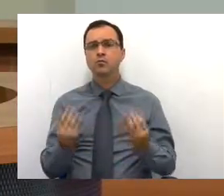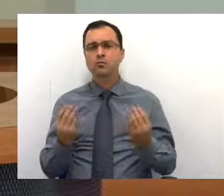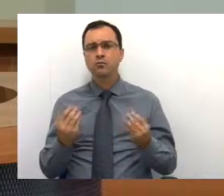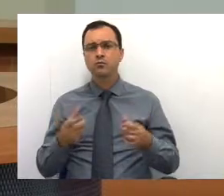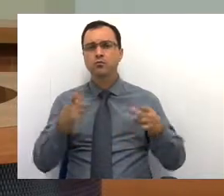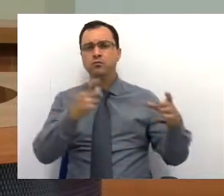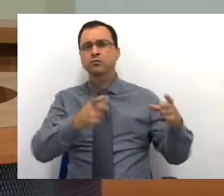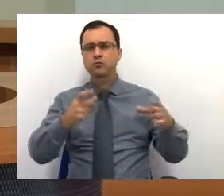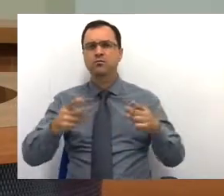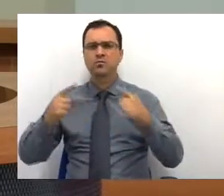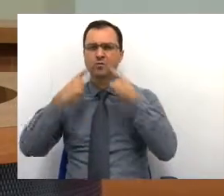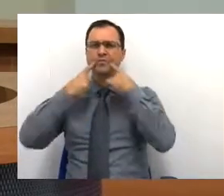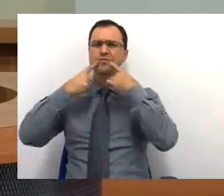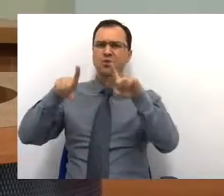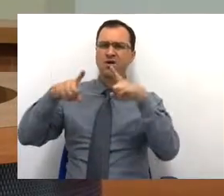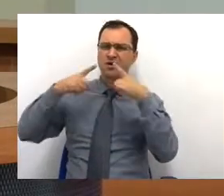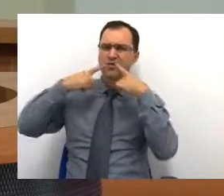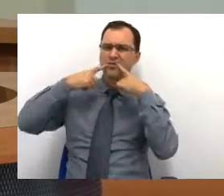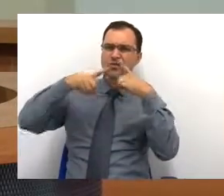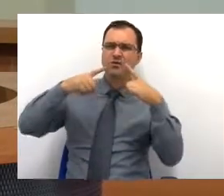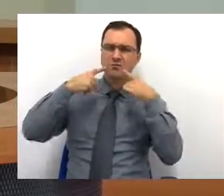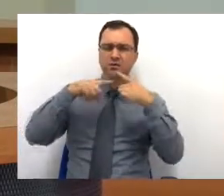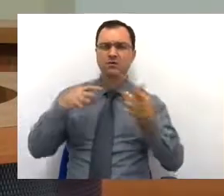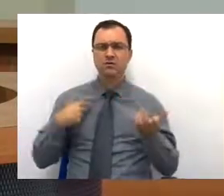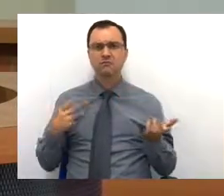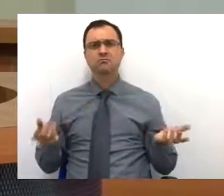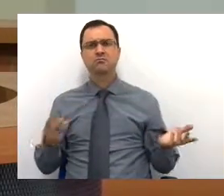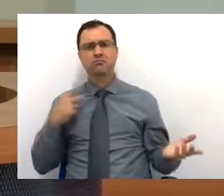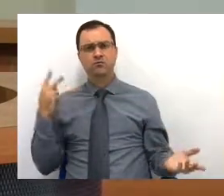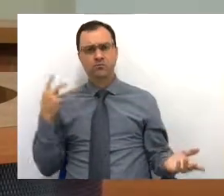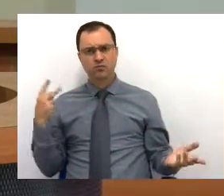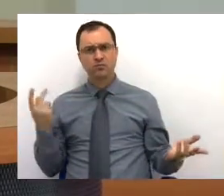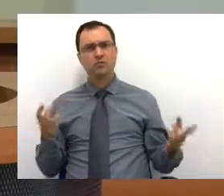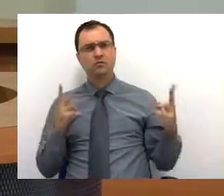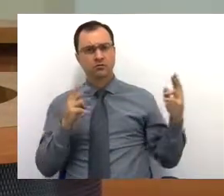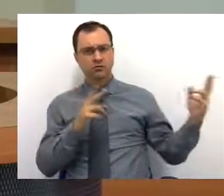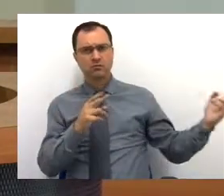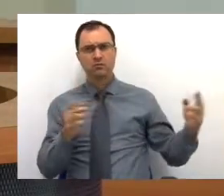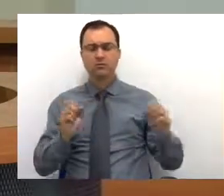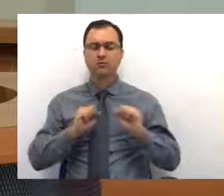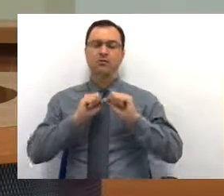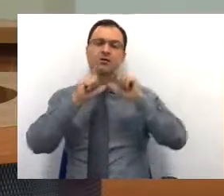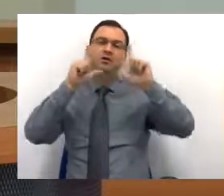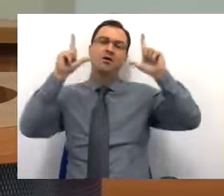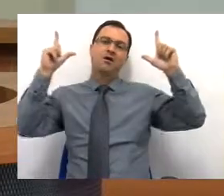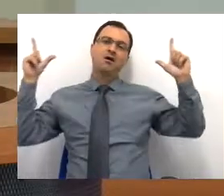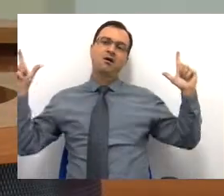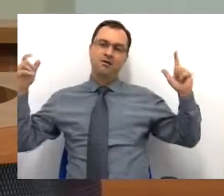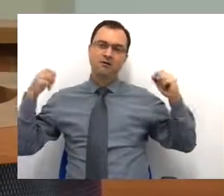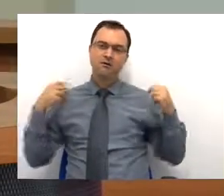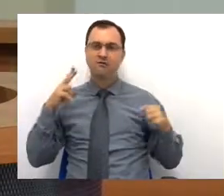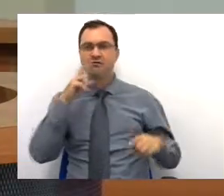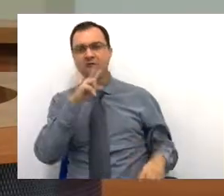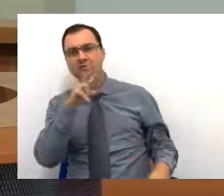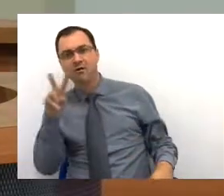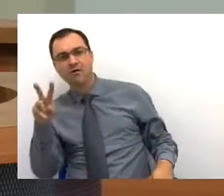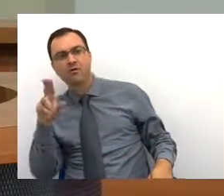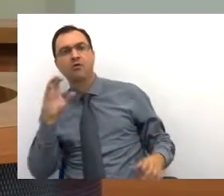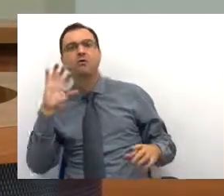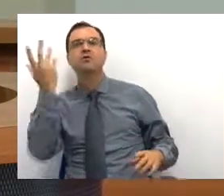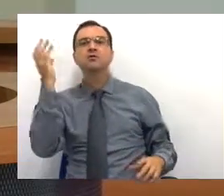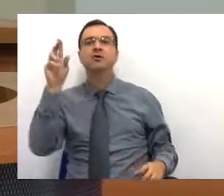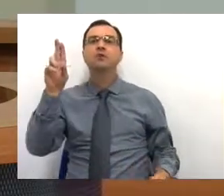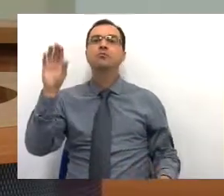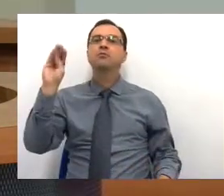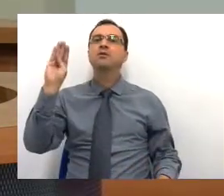reclamações atrás de reclamações, eu simplesmente, como qualquer outro vereador aqui, não acorda num dia e fala, vou lá ver o que está acontecendo na UBS e tal.